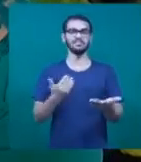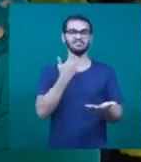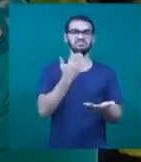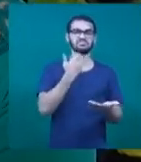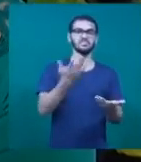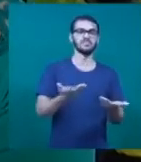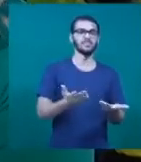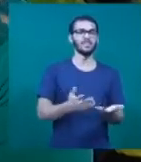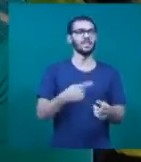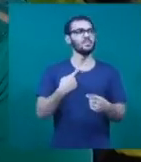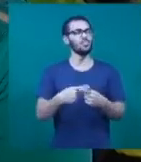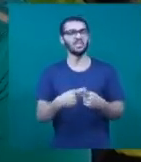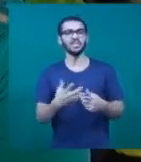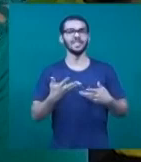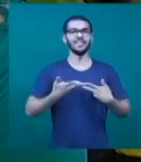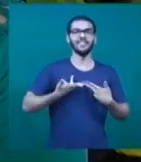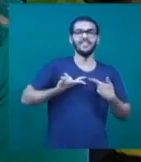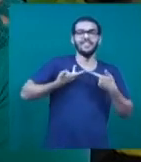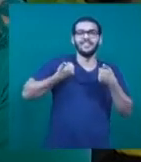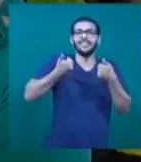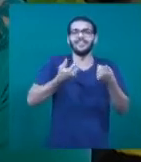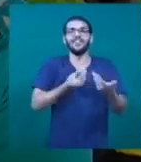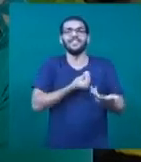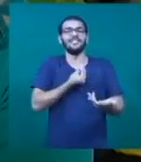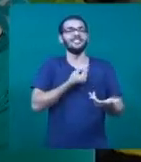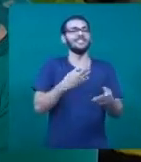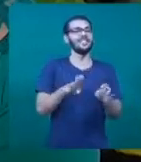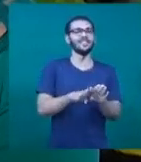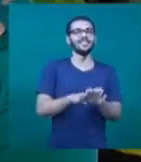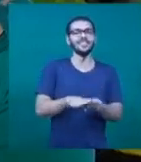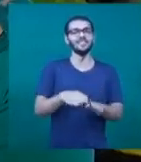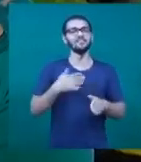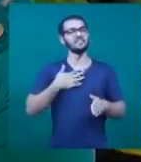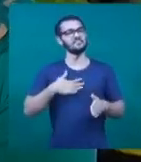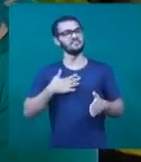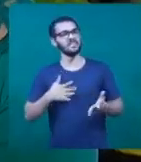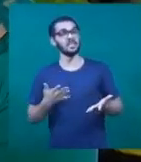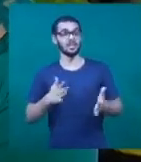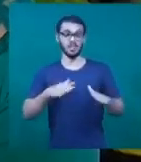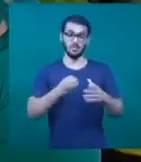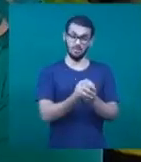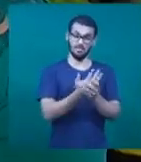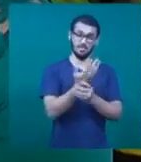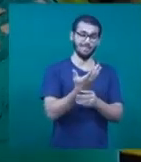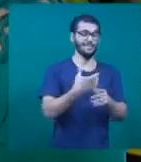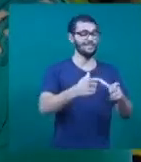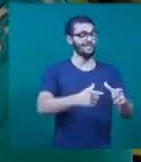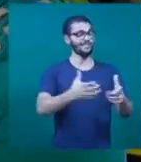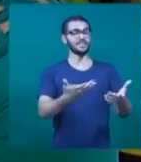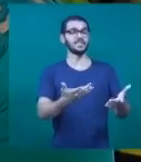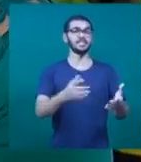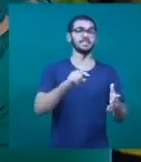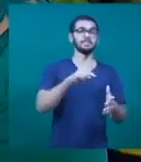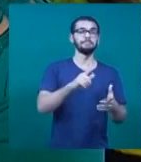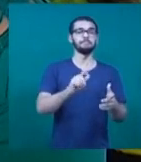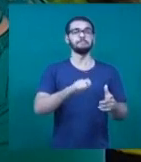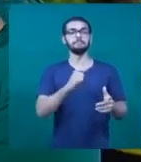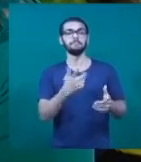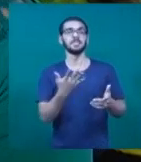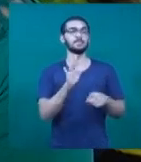na questão da qualidade de vida, do bem-estar. Aí, fundaram a instituição, onde que ela presta